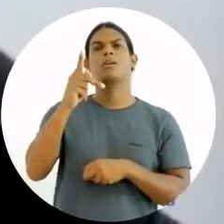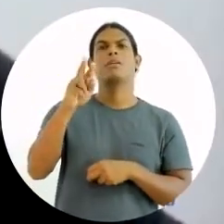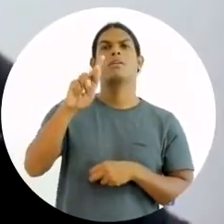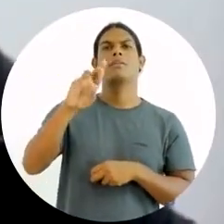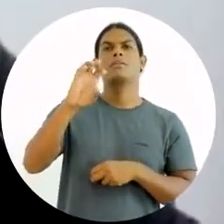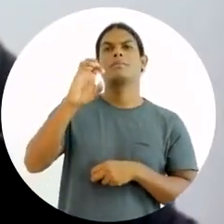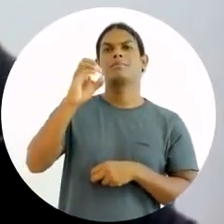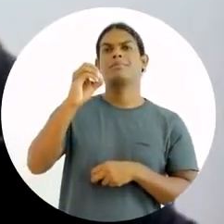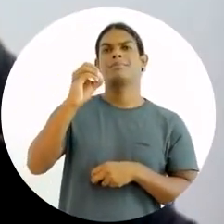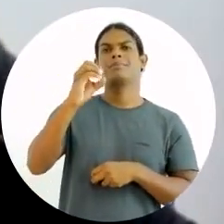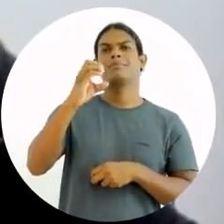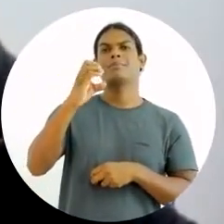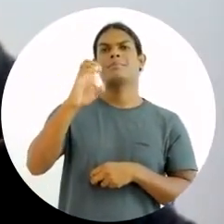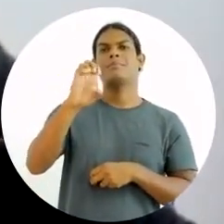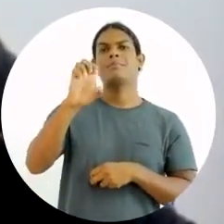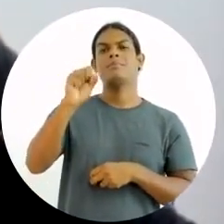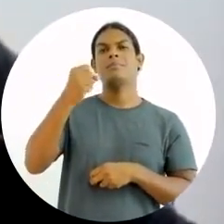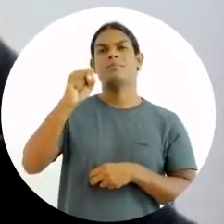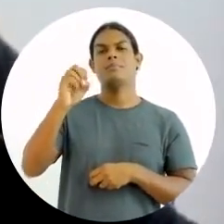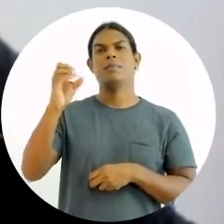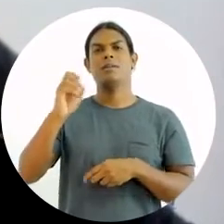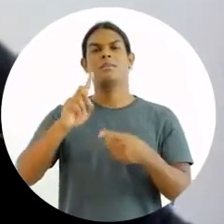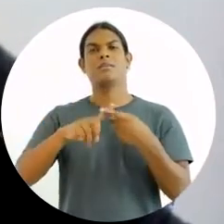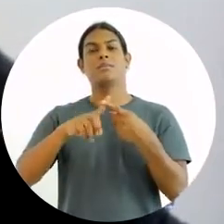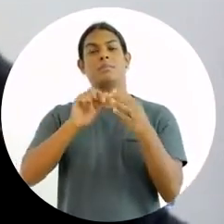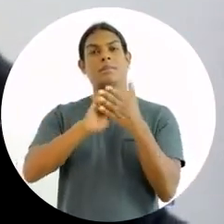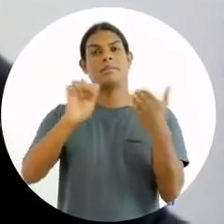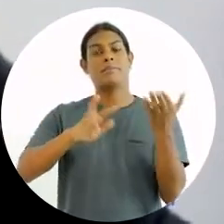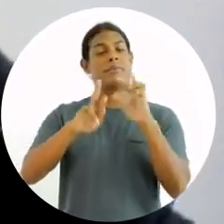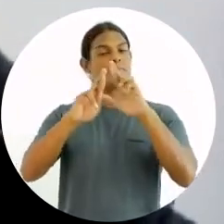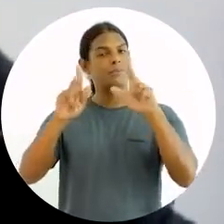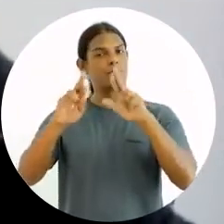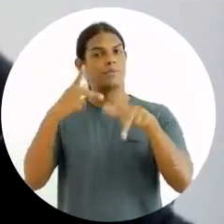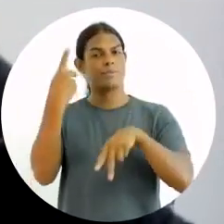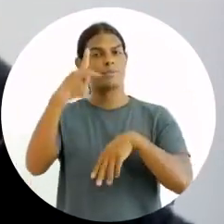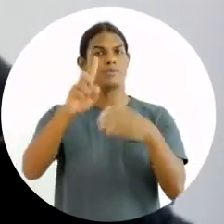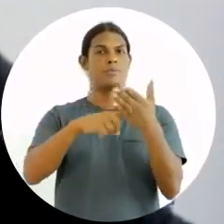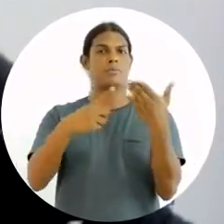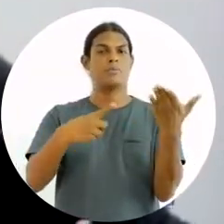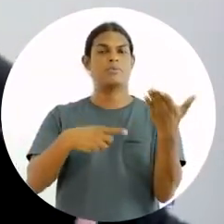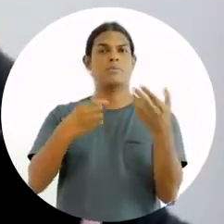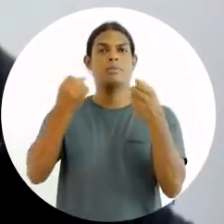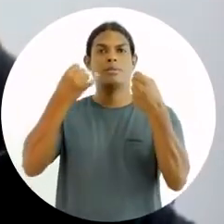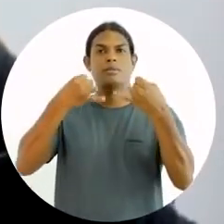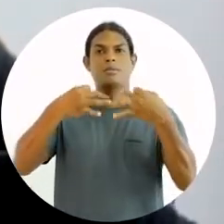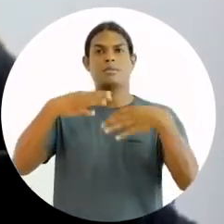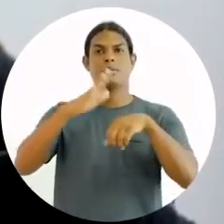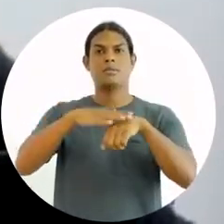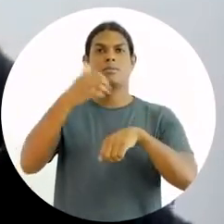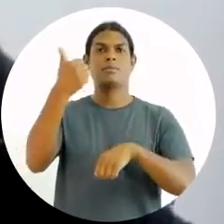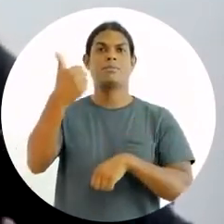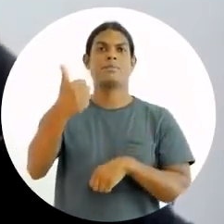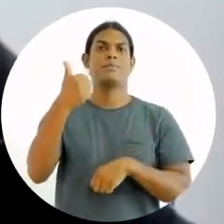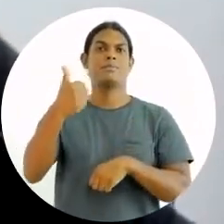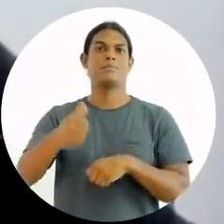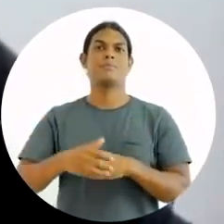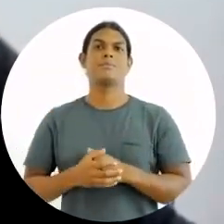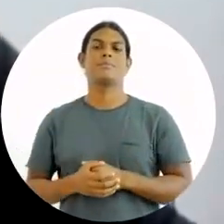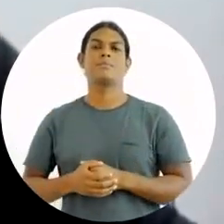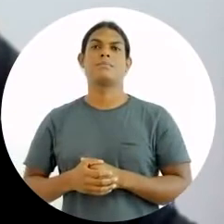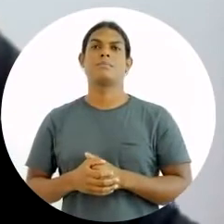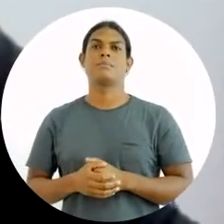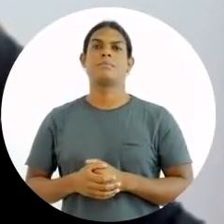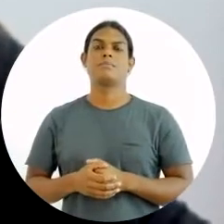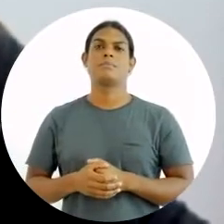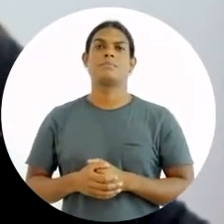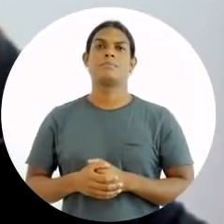e saber o que é atividade. Na apostila de vocês, vocês vão entender isso de uma forma muito clara e muito